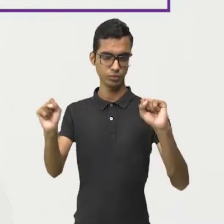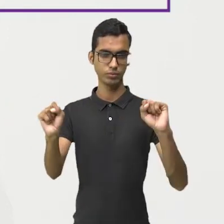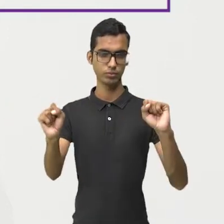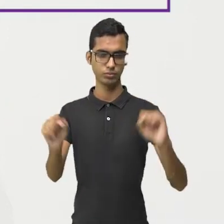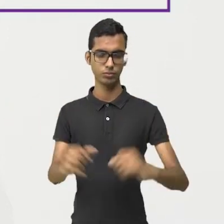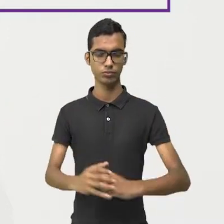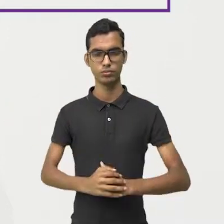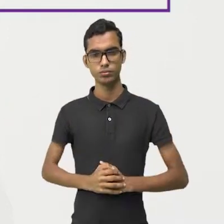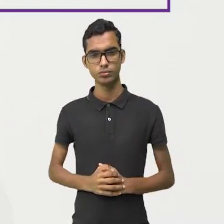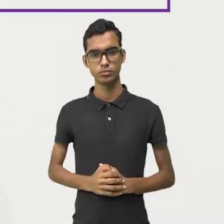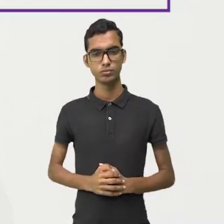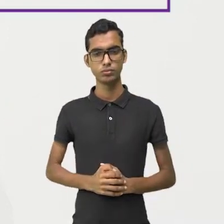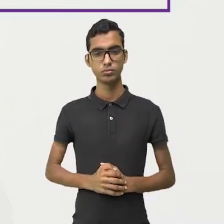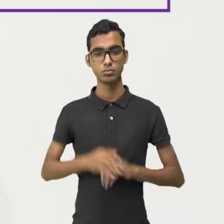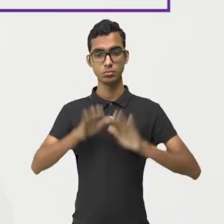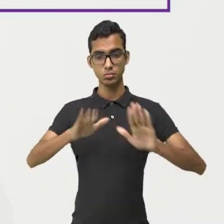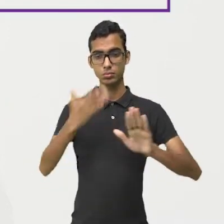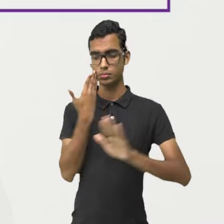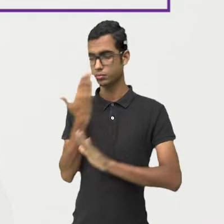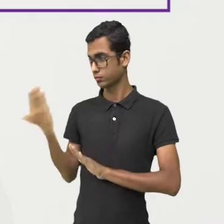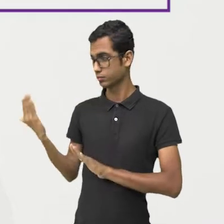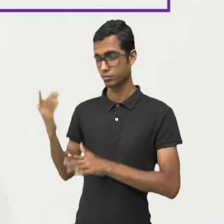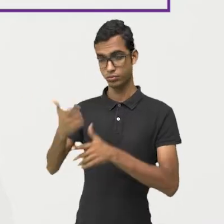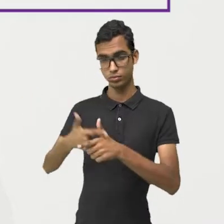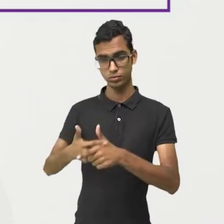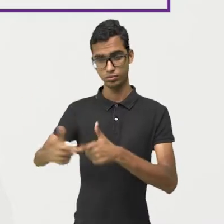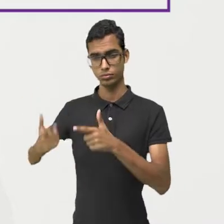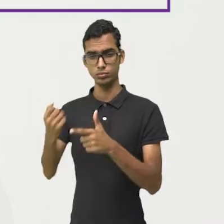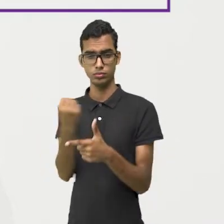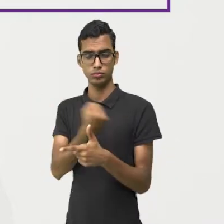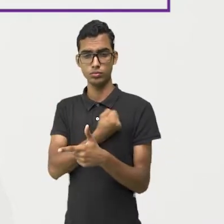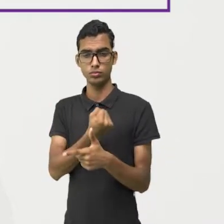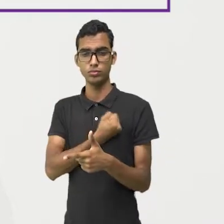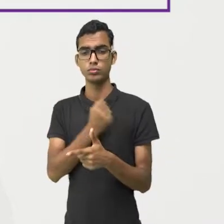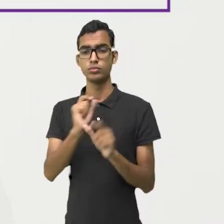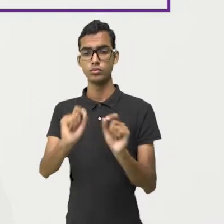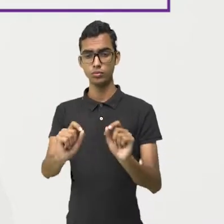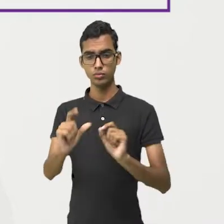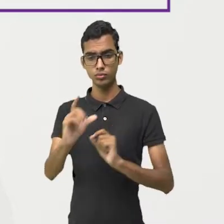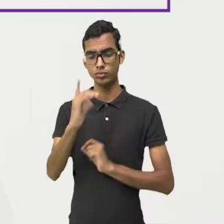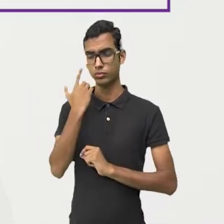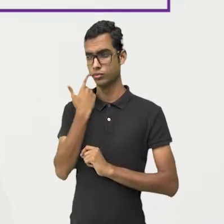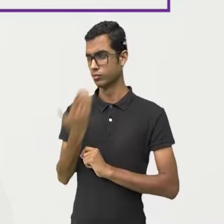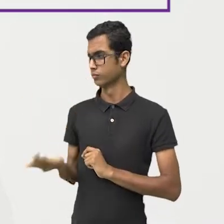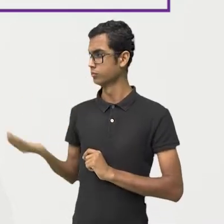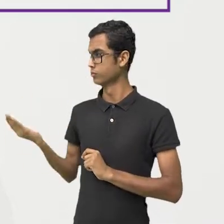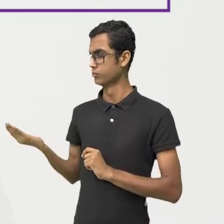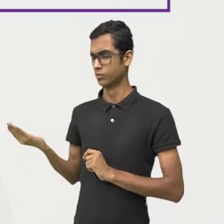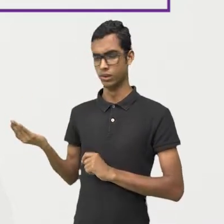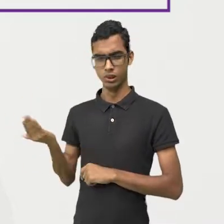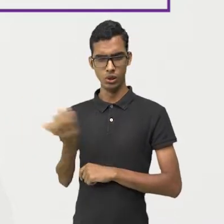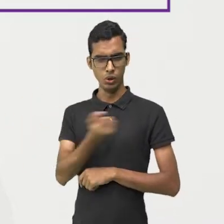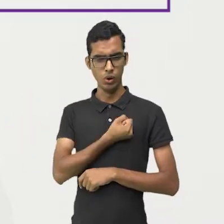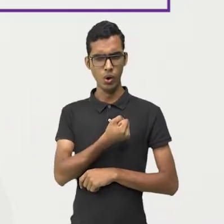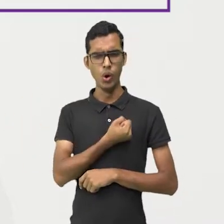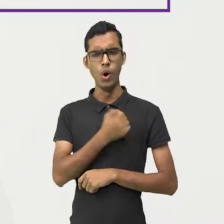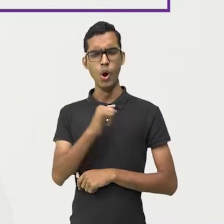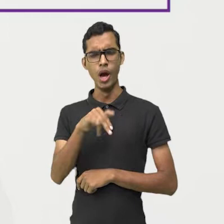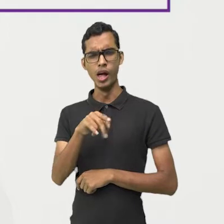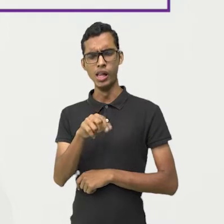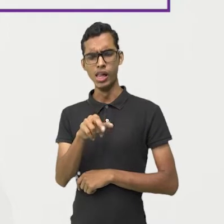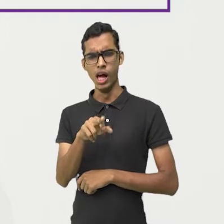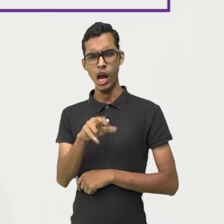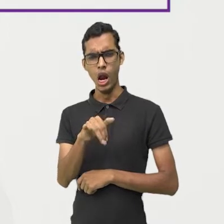Divisão por zero não existe. Porém, a divisão entre números inteiros, isso é